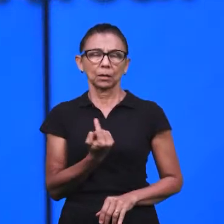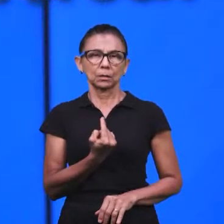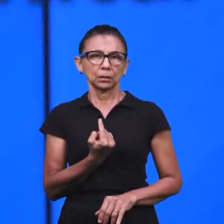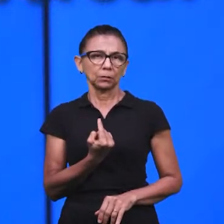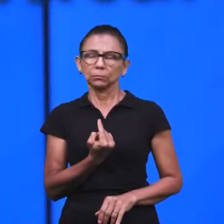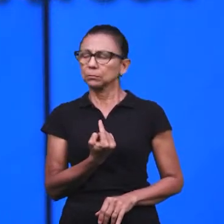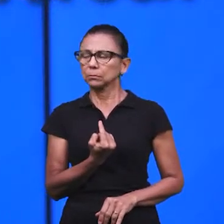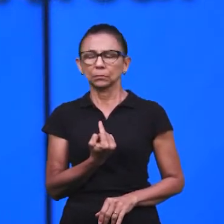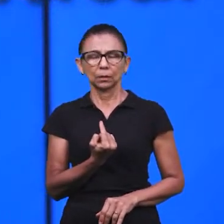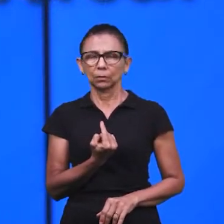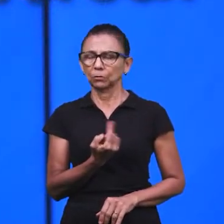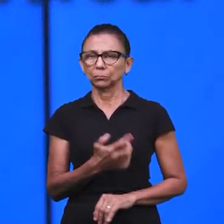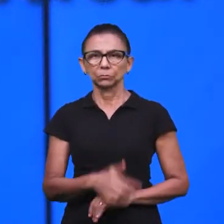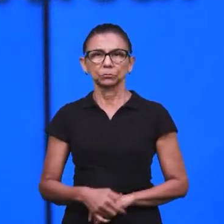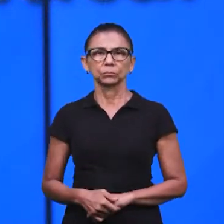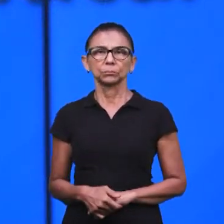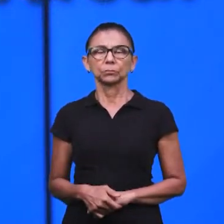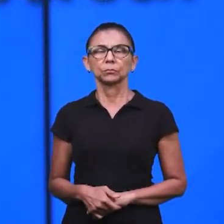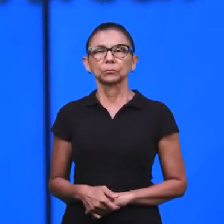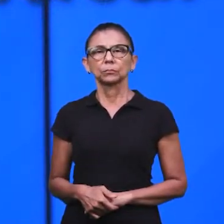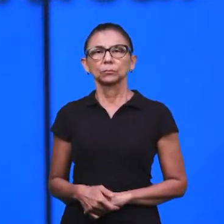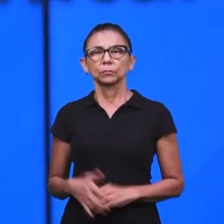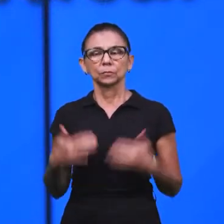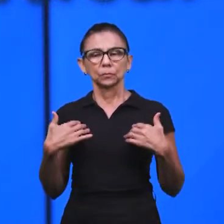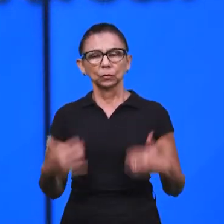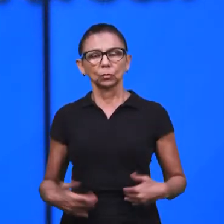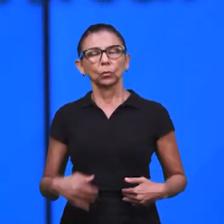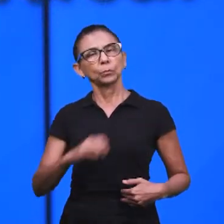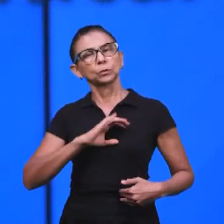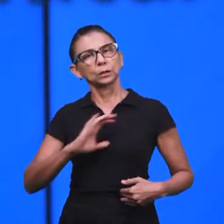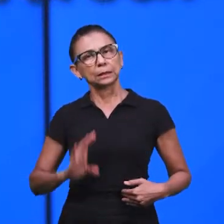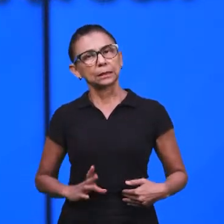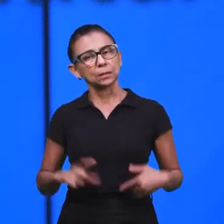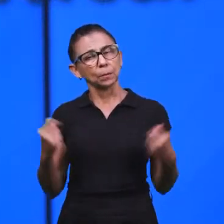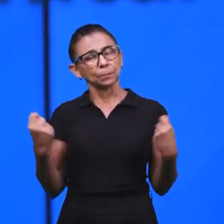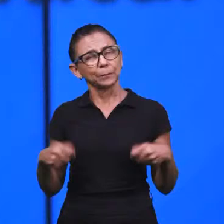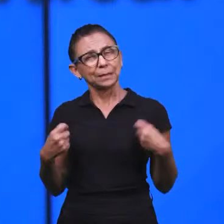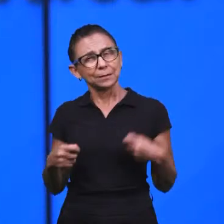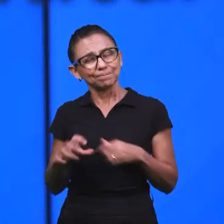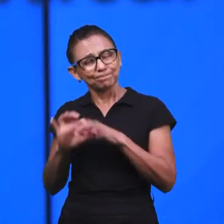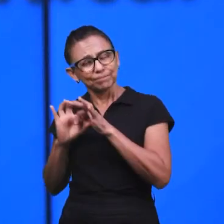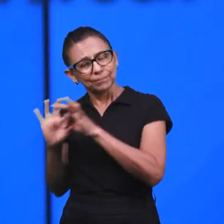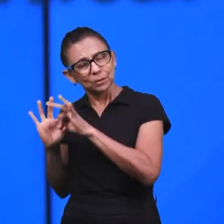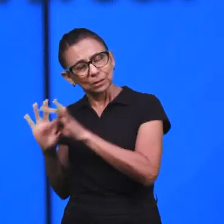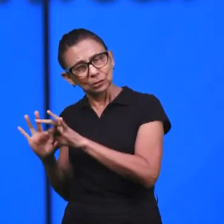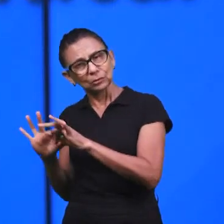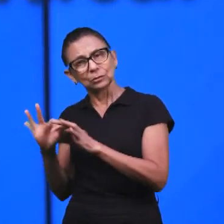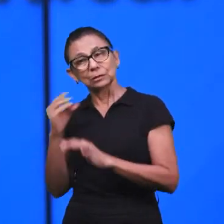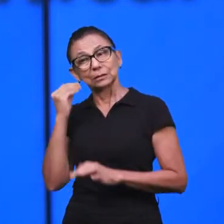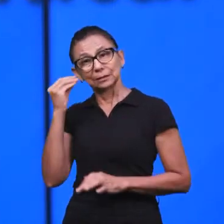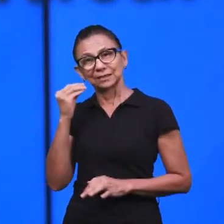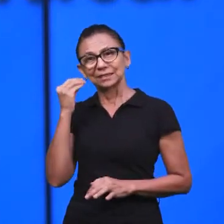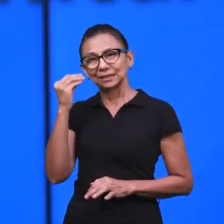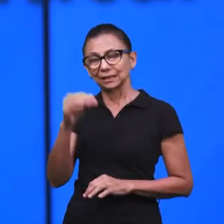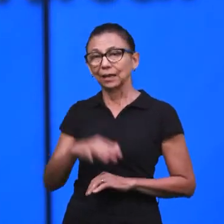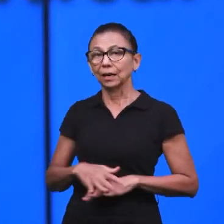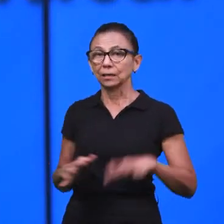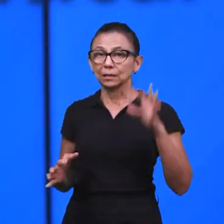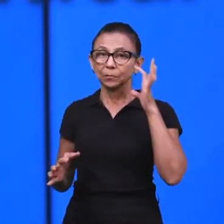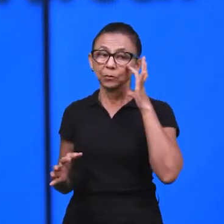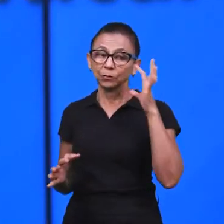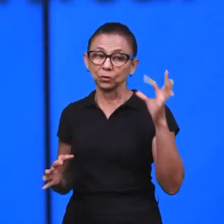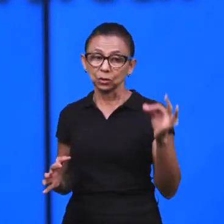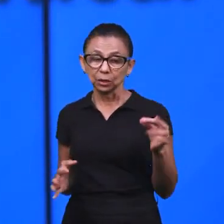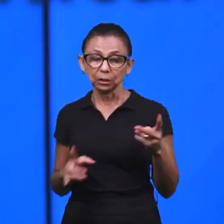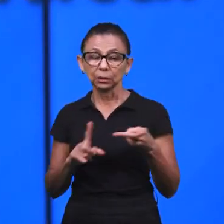feita isoladamente, mas é em corpo. Por isso, precisamos estar realmente vivendo a experiência do corpo,